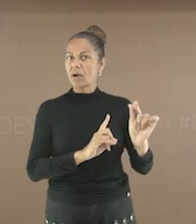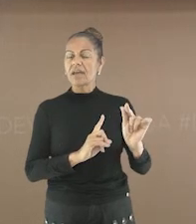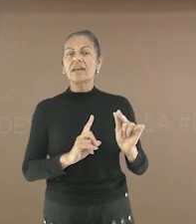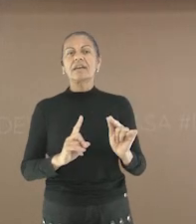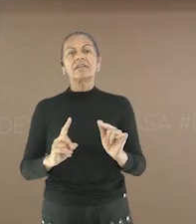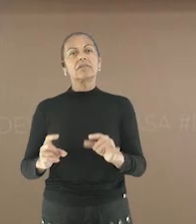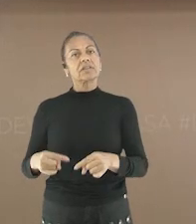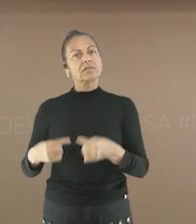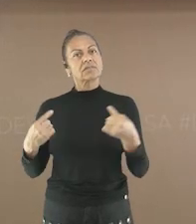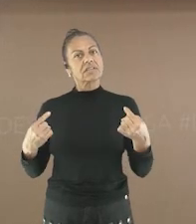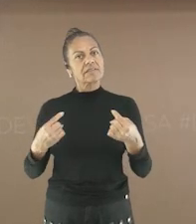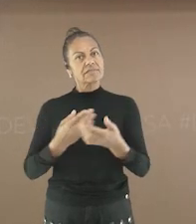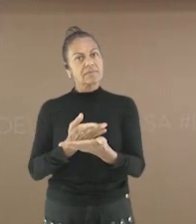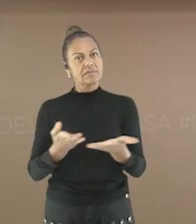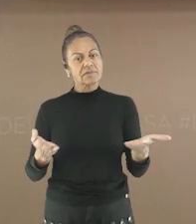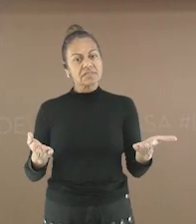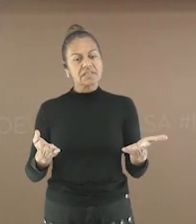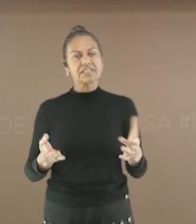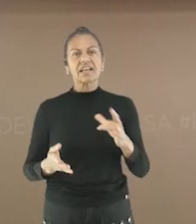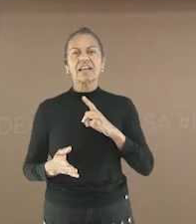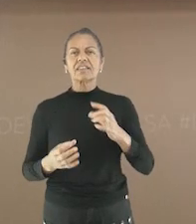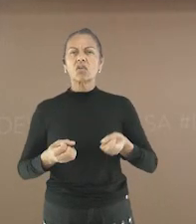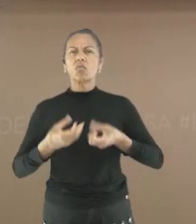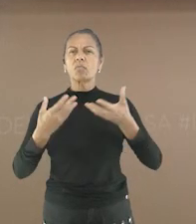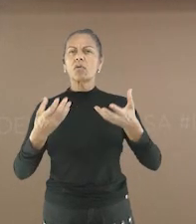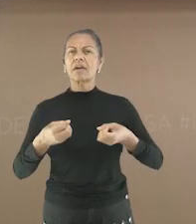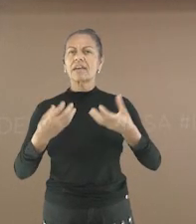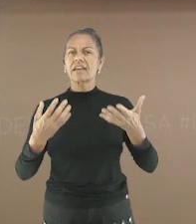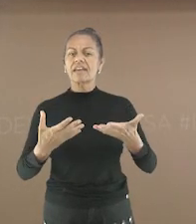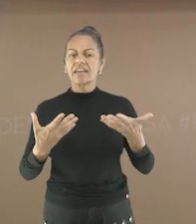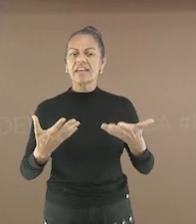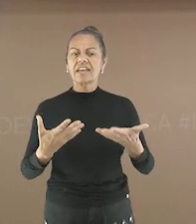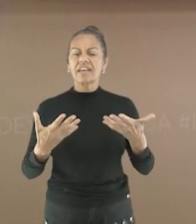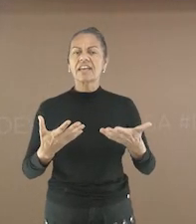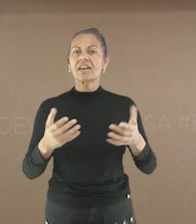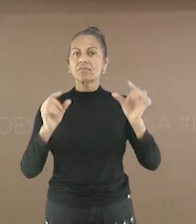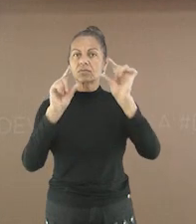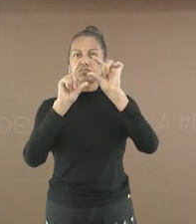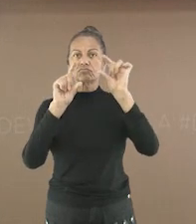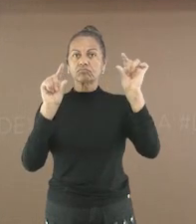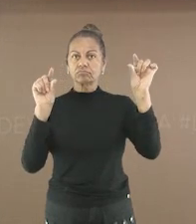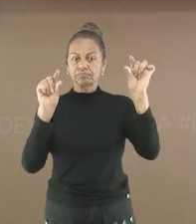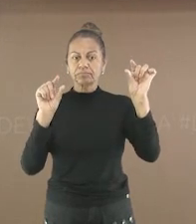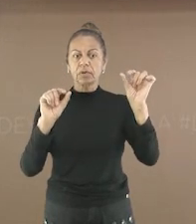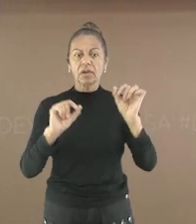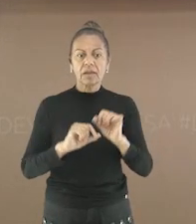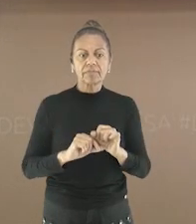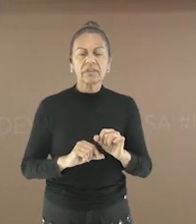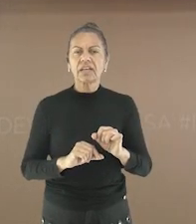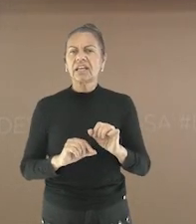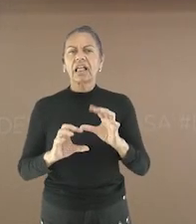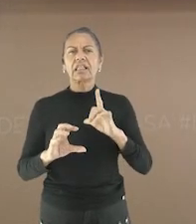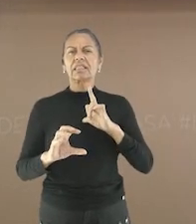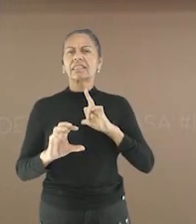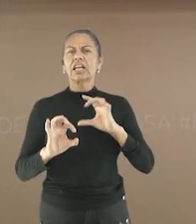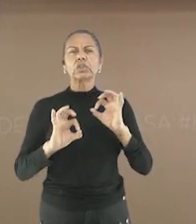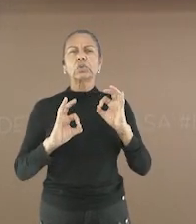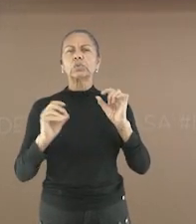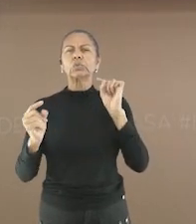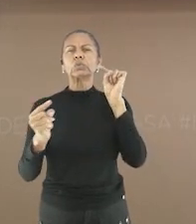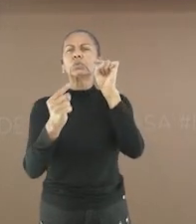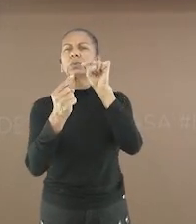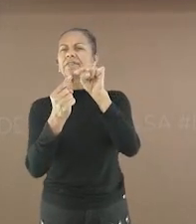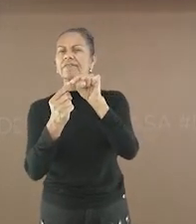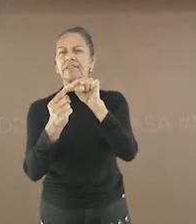antes de eu ir embora Vou deixar um desafio para vocês Observe um trecho do poema Tem tudo a ver do Elias